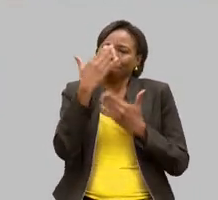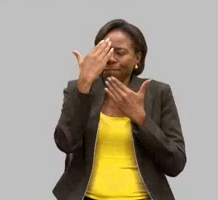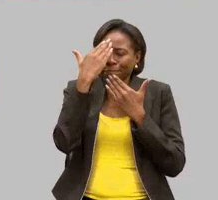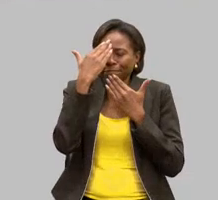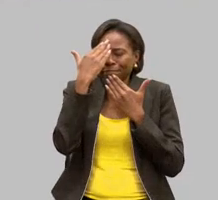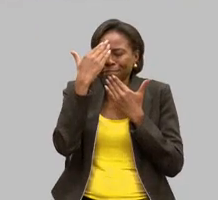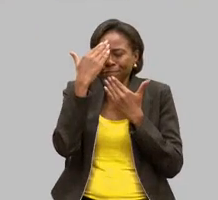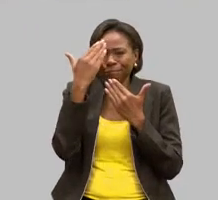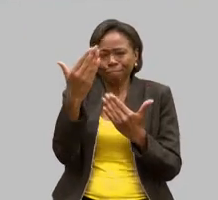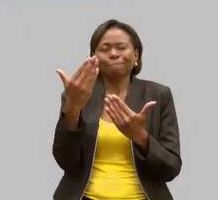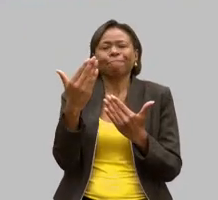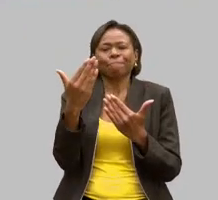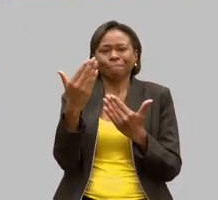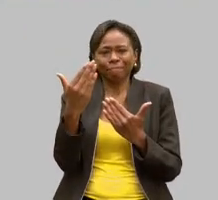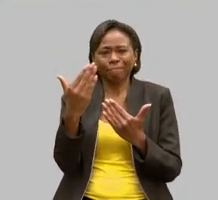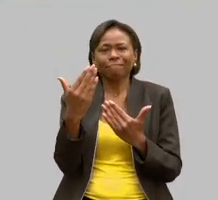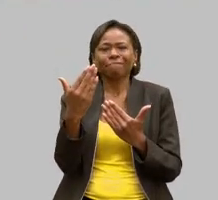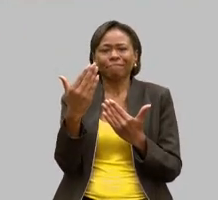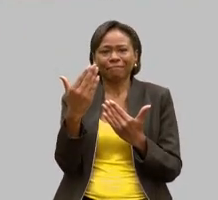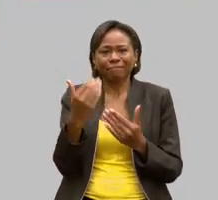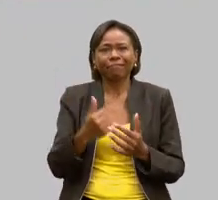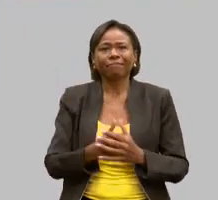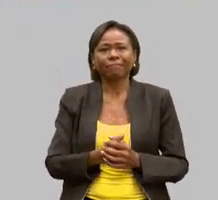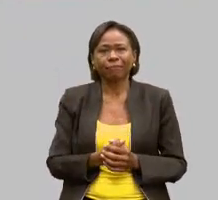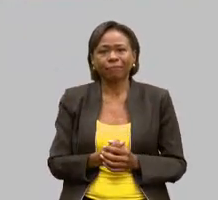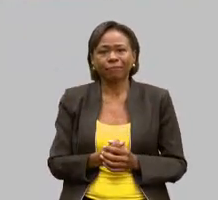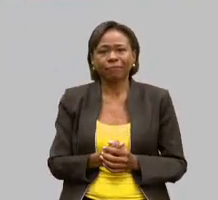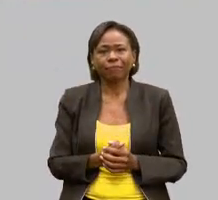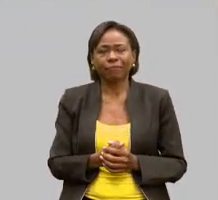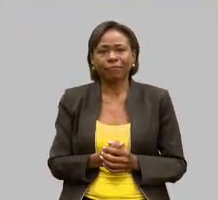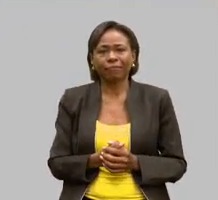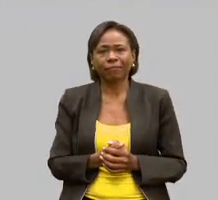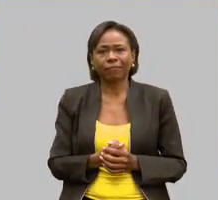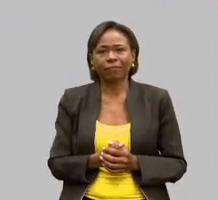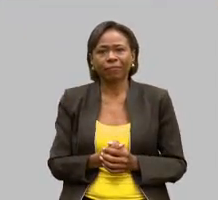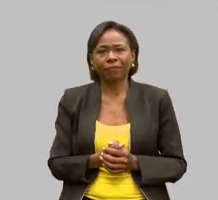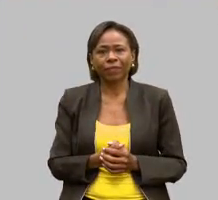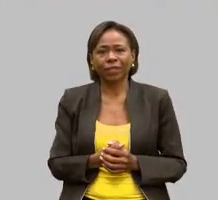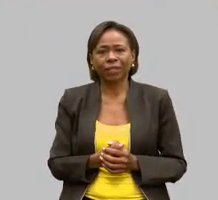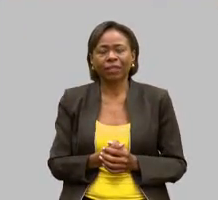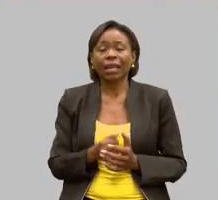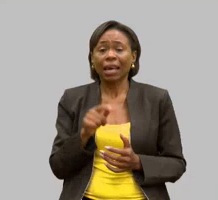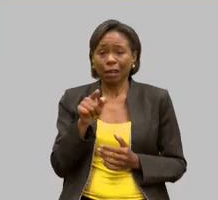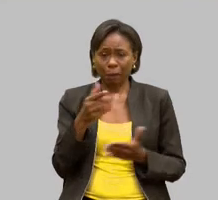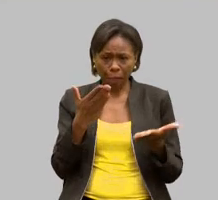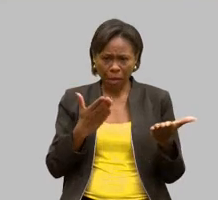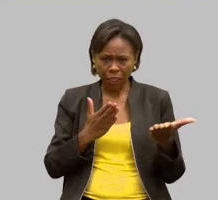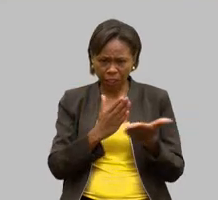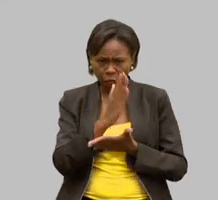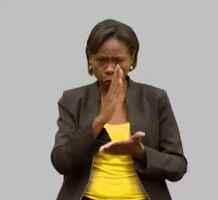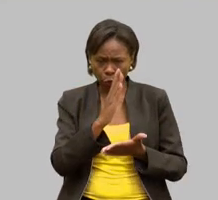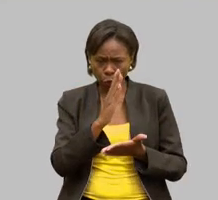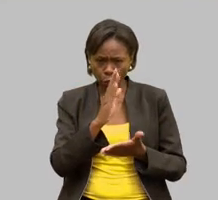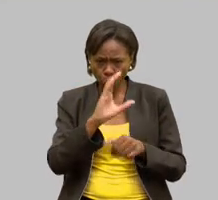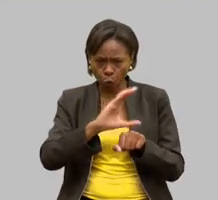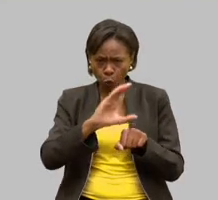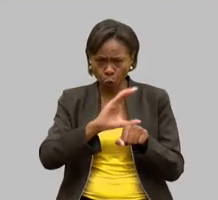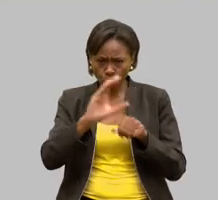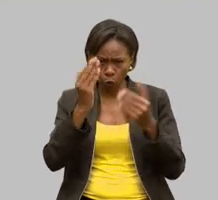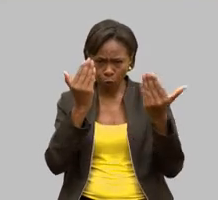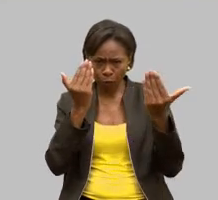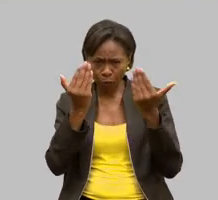pela doação, se não existir está dizendo que iam deixá-lo passar na psicoteca. É, exato. Porque tinha deficiência, constatado.